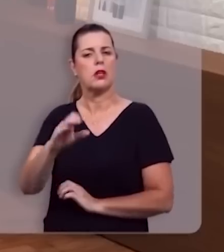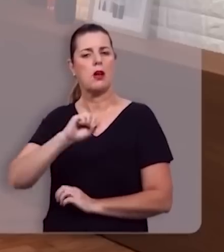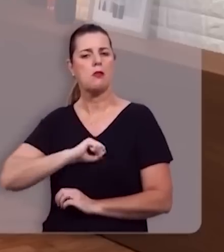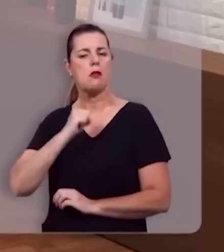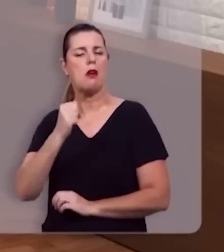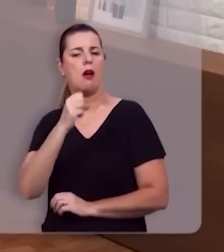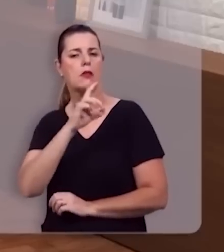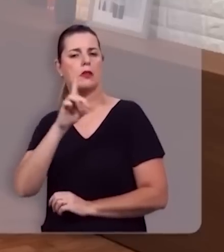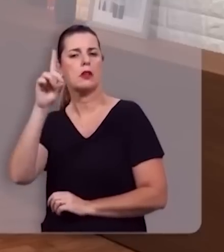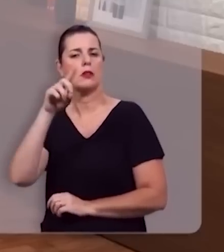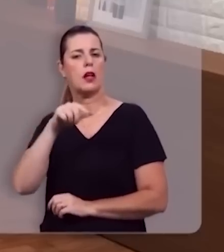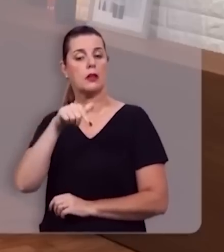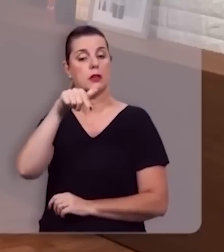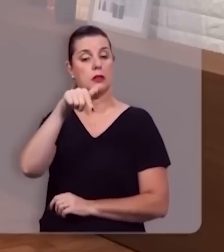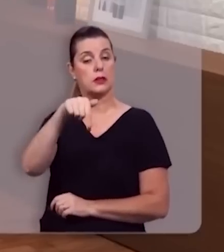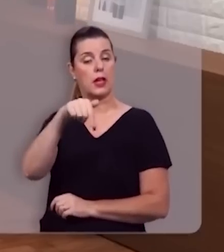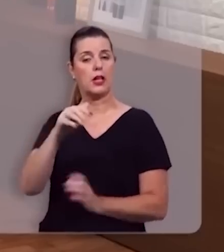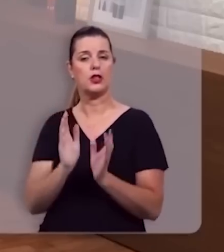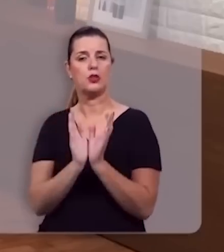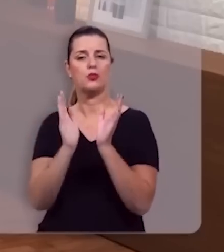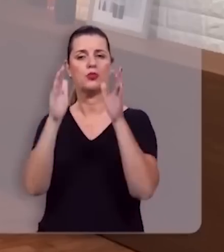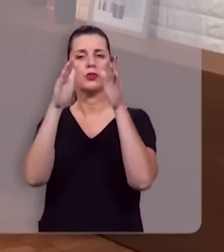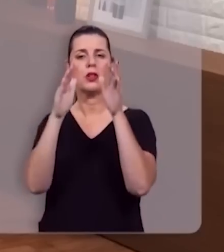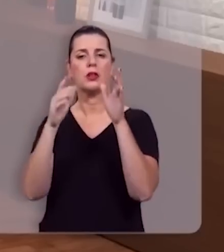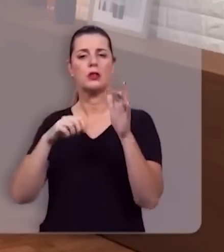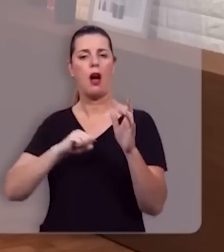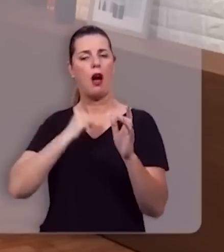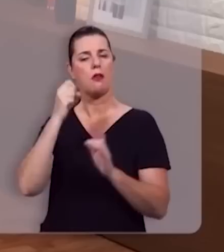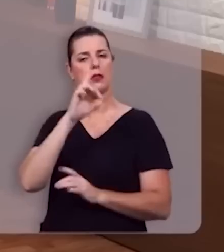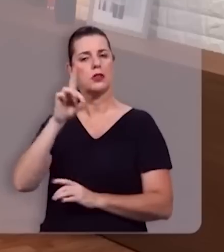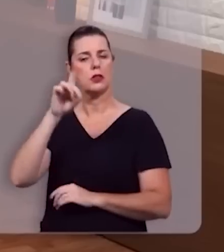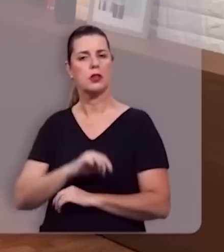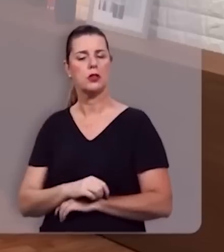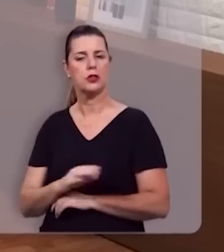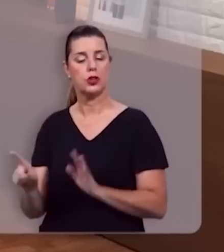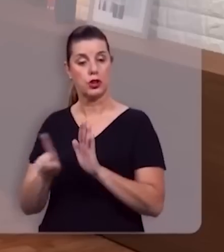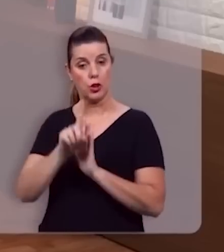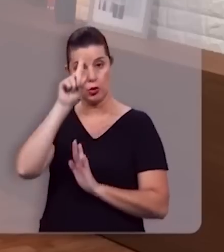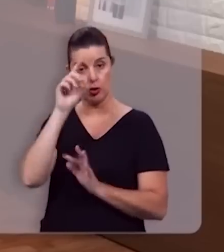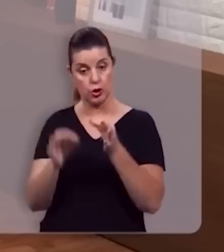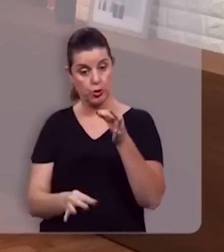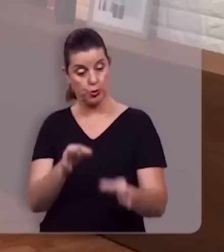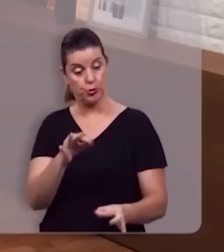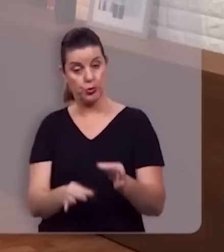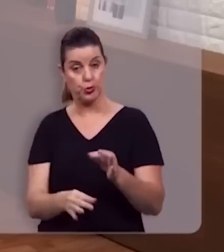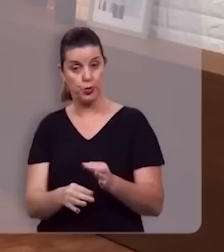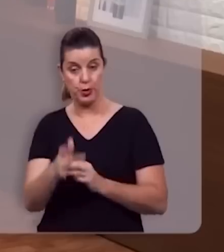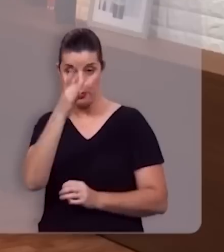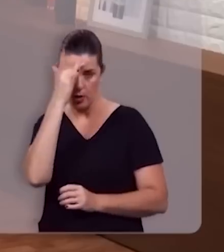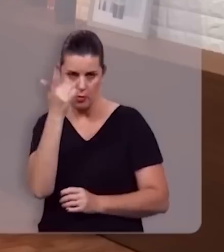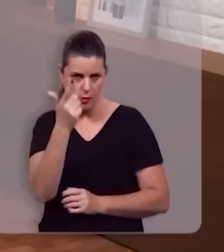Deus, com as sete taças da ira divina, chegou o grande dia do juízo. E aqueles que não se